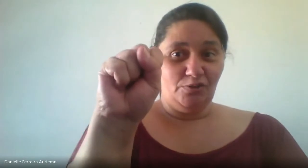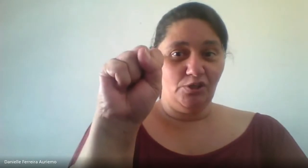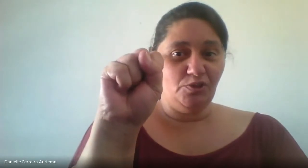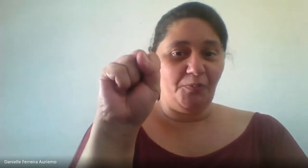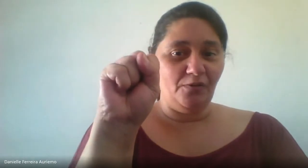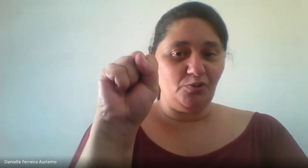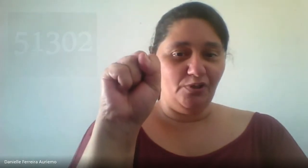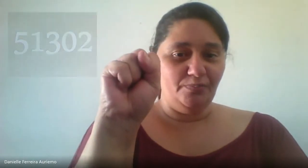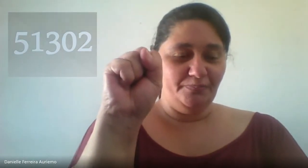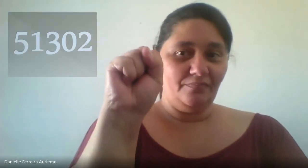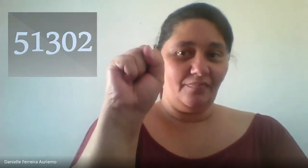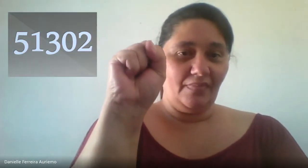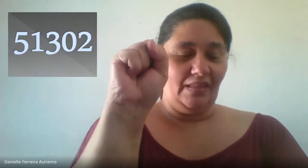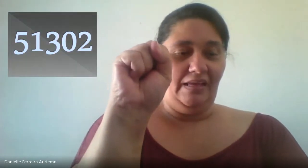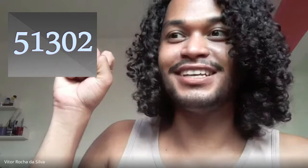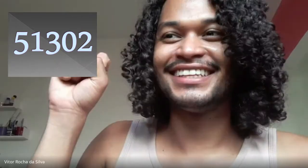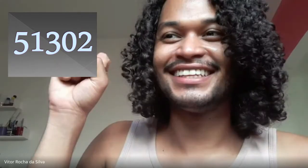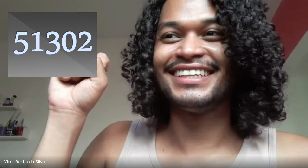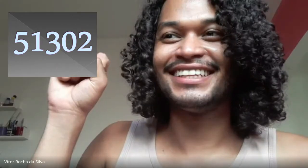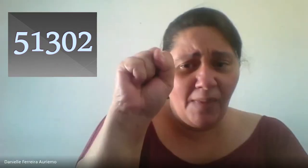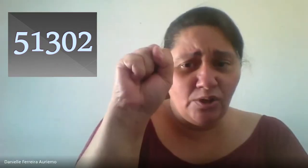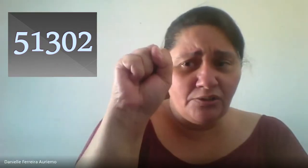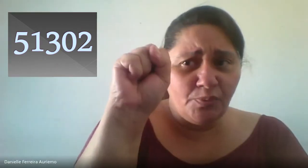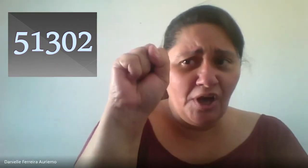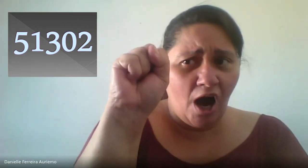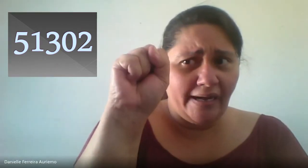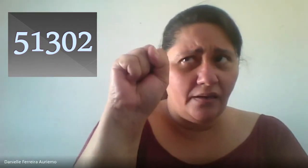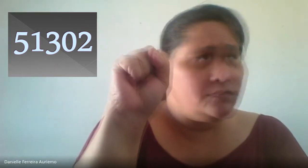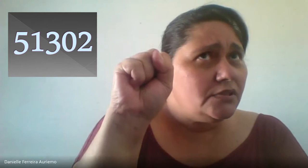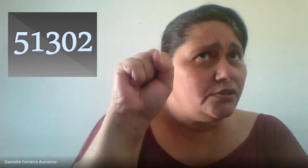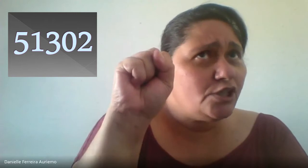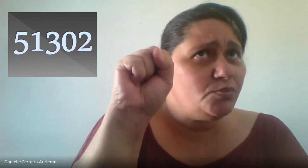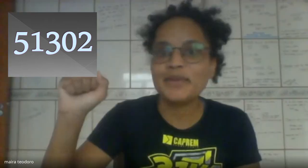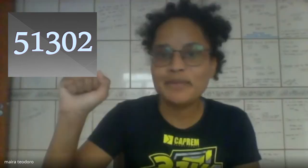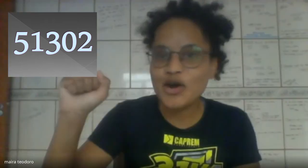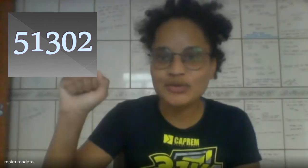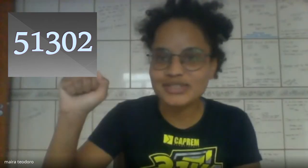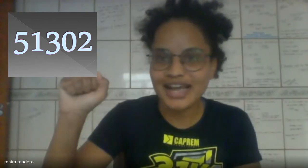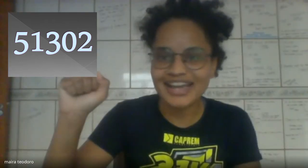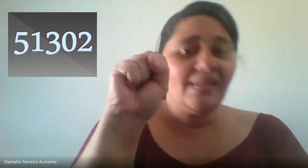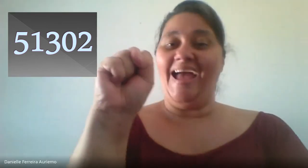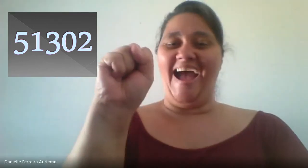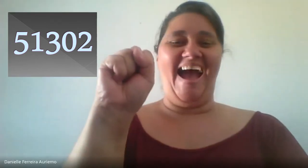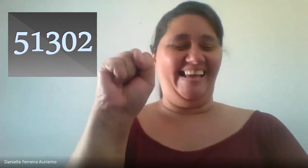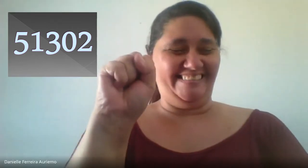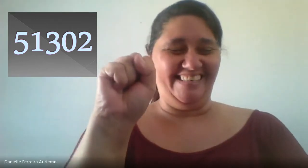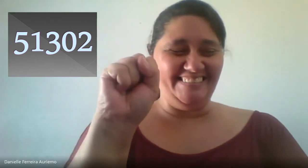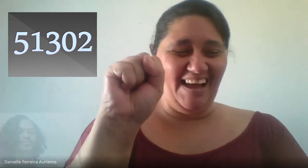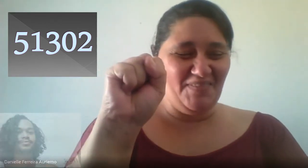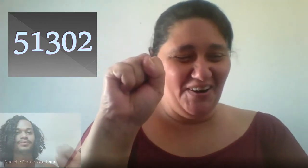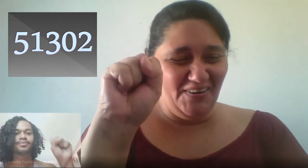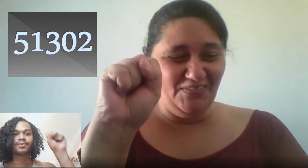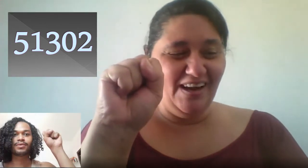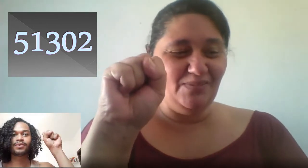Todo mundo pronto? Sim! Tem uma aluna do milhoca? Sim! Tá do milhoca! Tá bom!